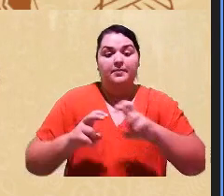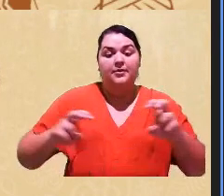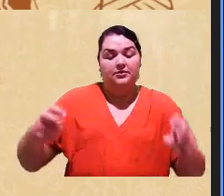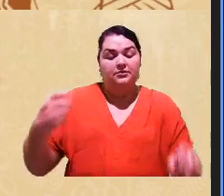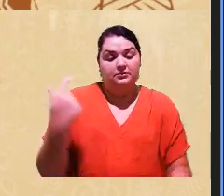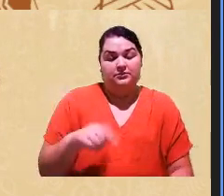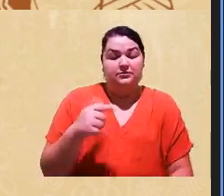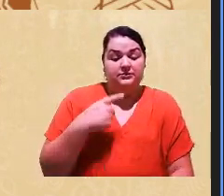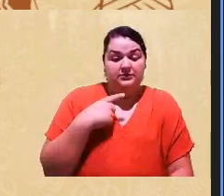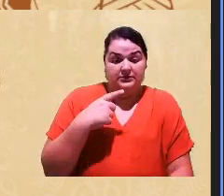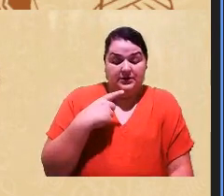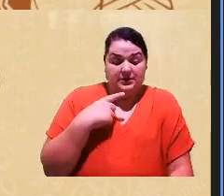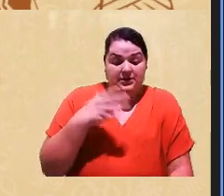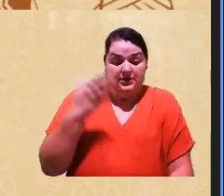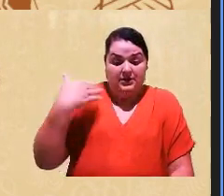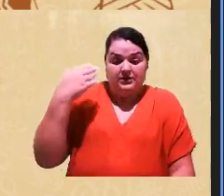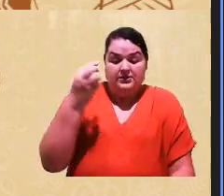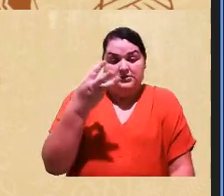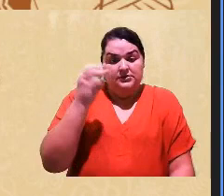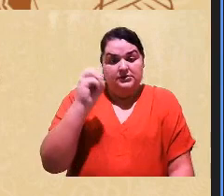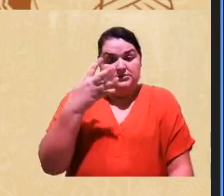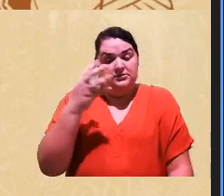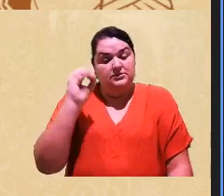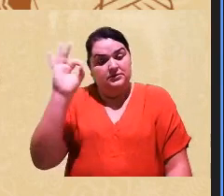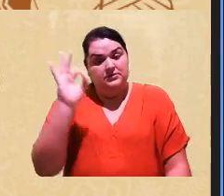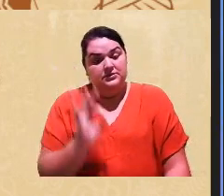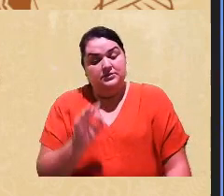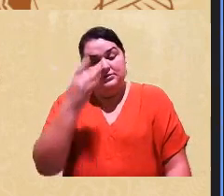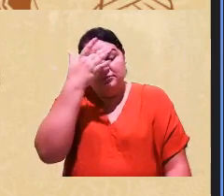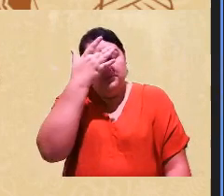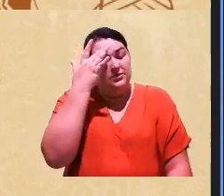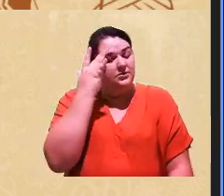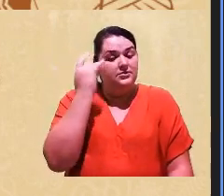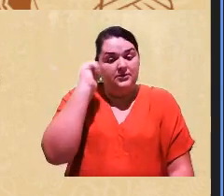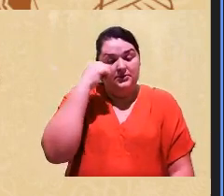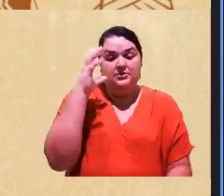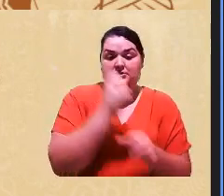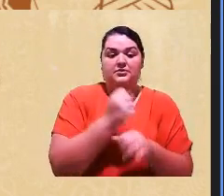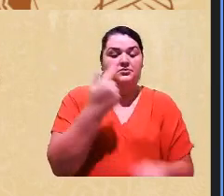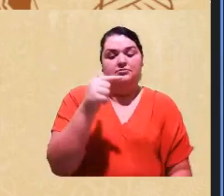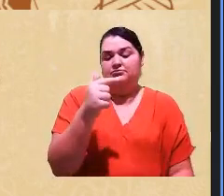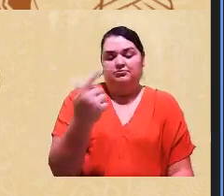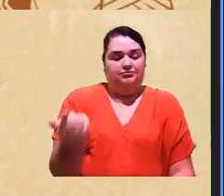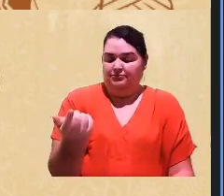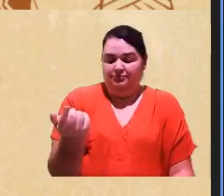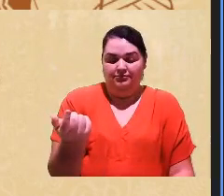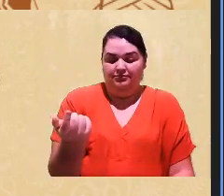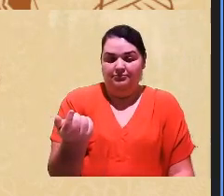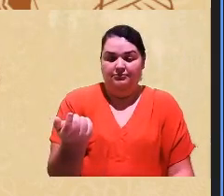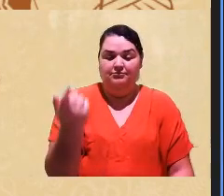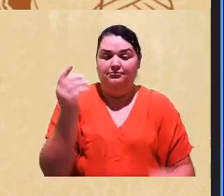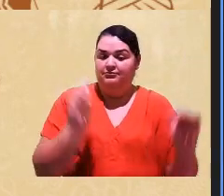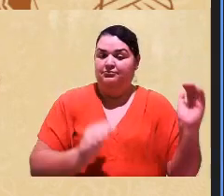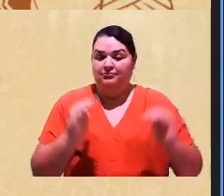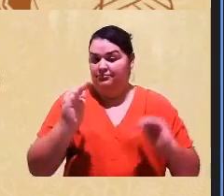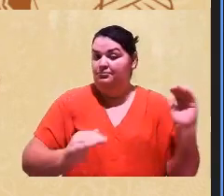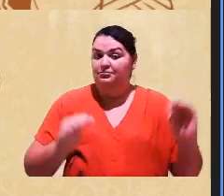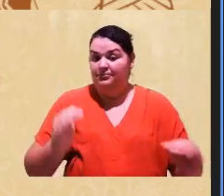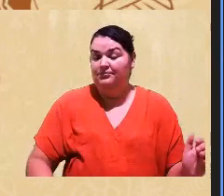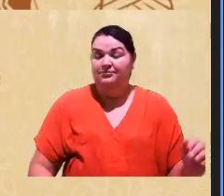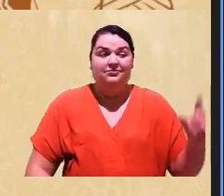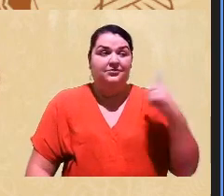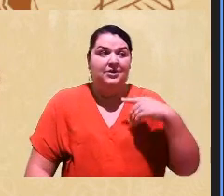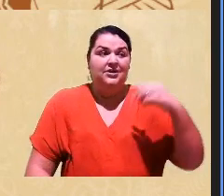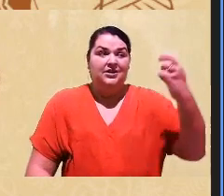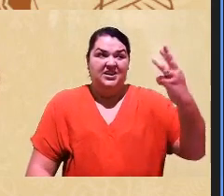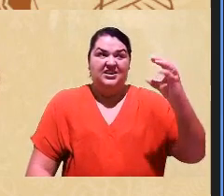banca, em média, 30, 40% das pessoas não são negras que se declararam negras, em média, e se eu tenho 300,